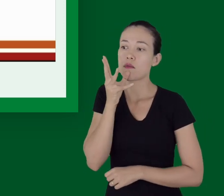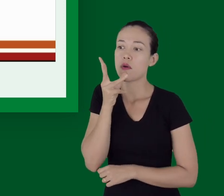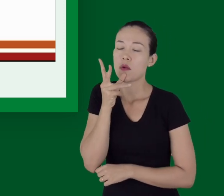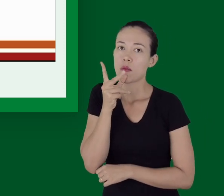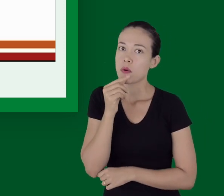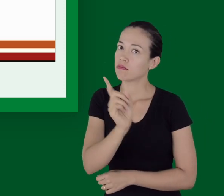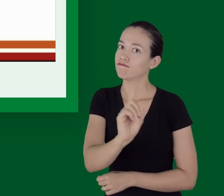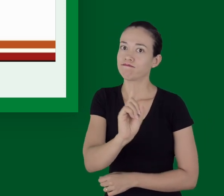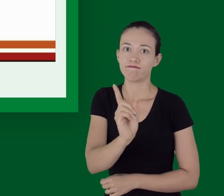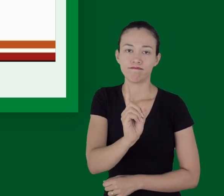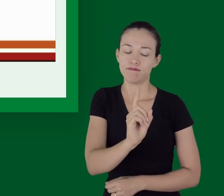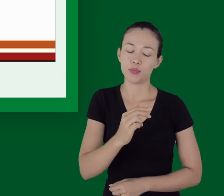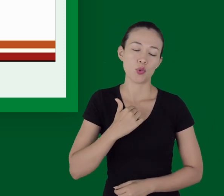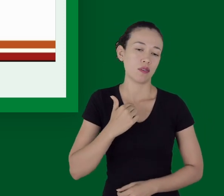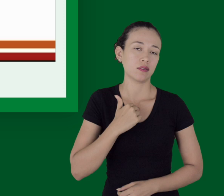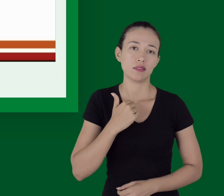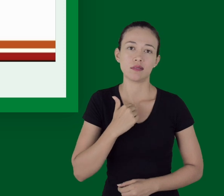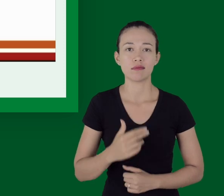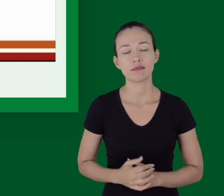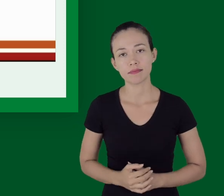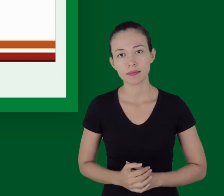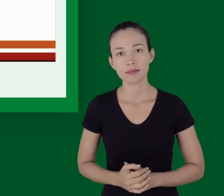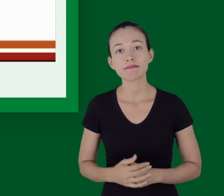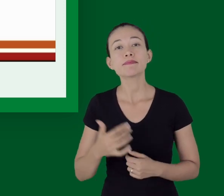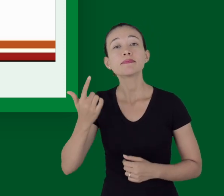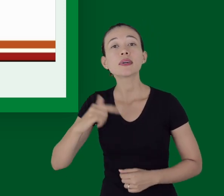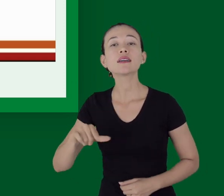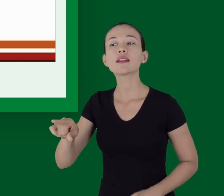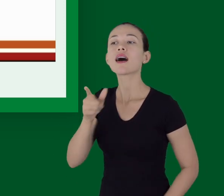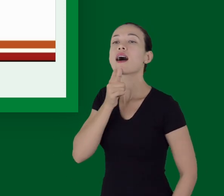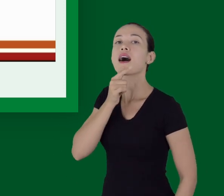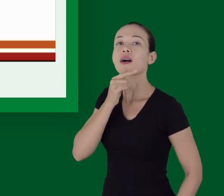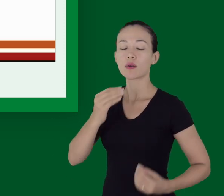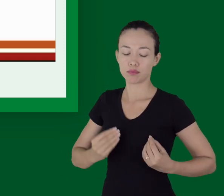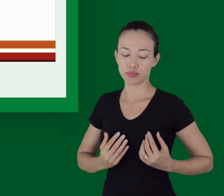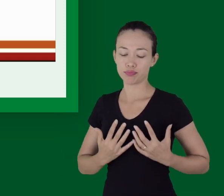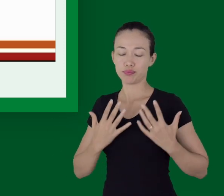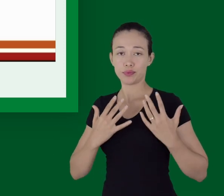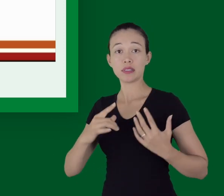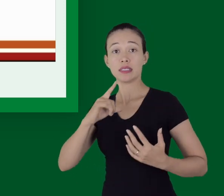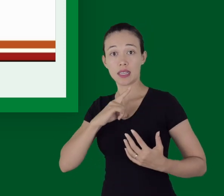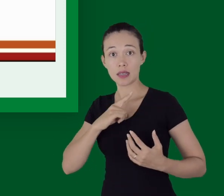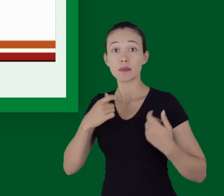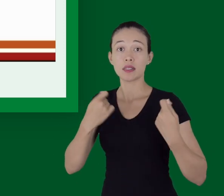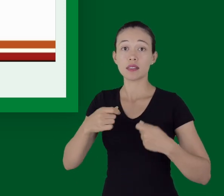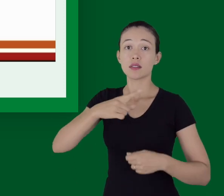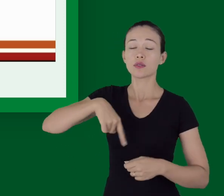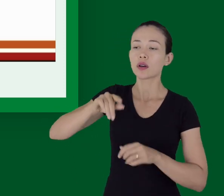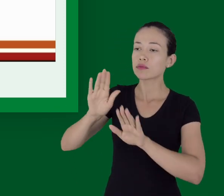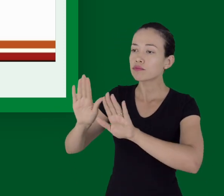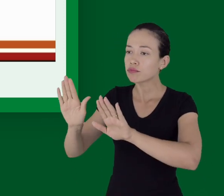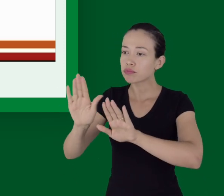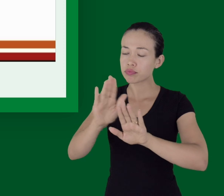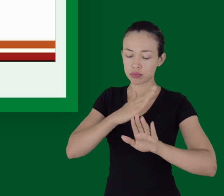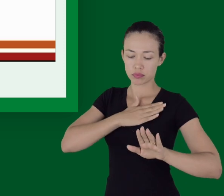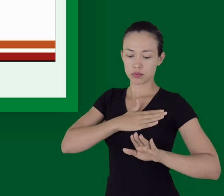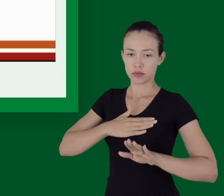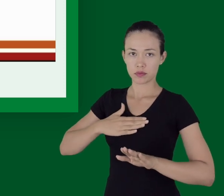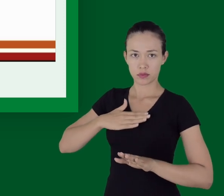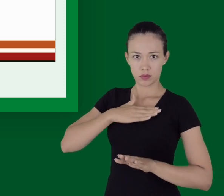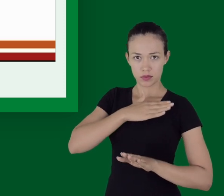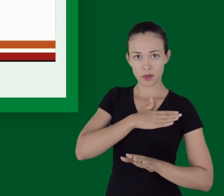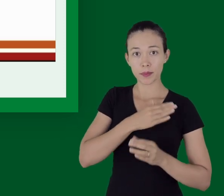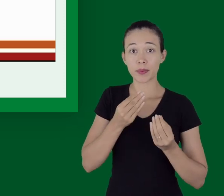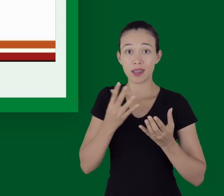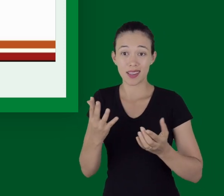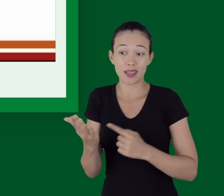atrasar nem as compressões, nem a checagem de ritmo. Caso a vítima esteja molhada, a gente tem que secar, inclusive, pela segurança do